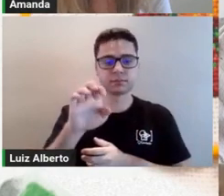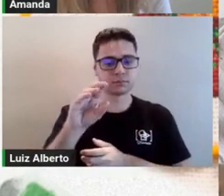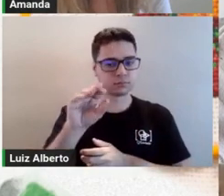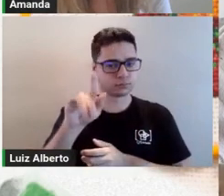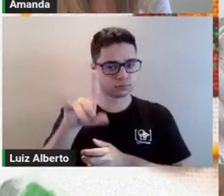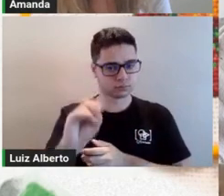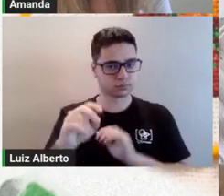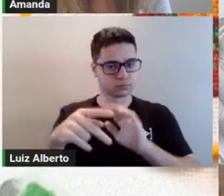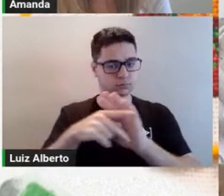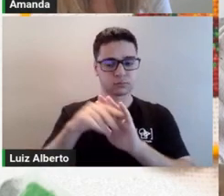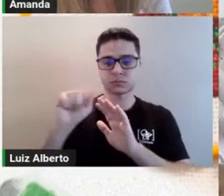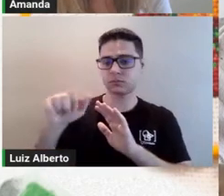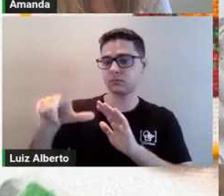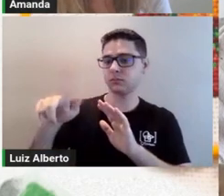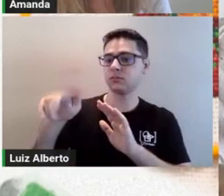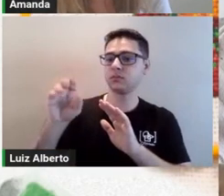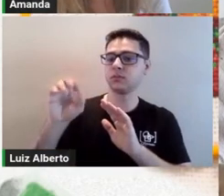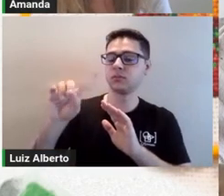algodão.